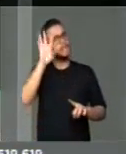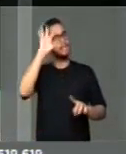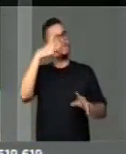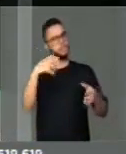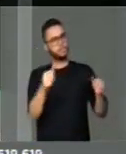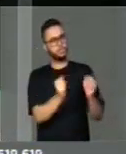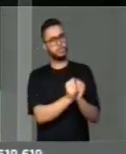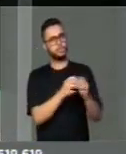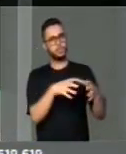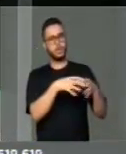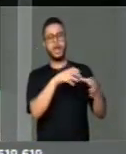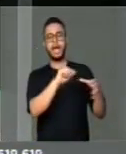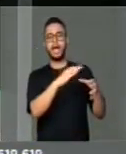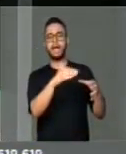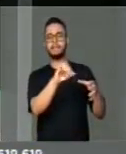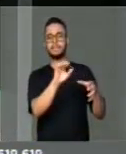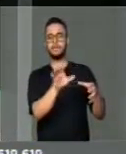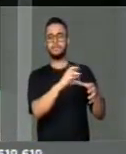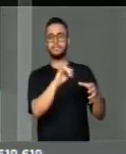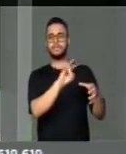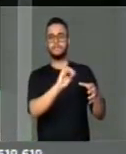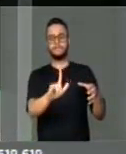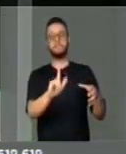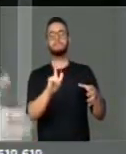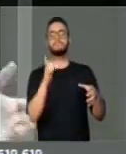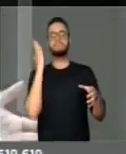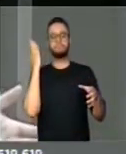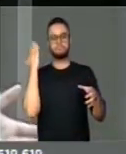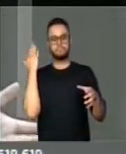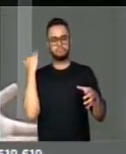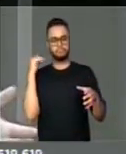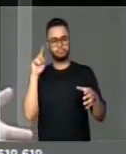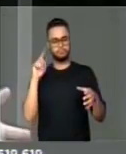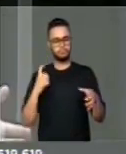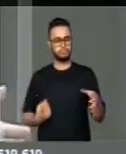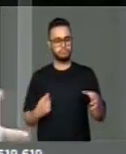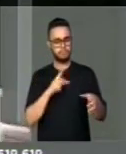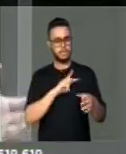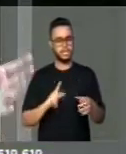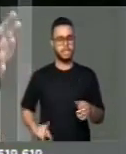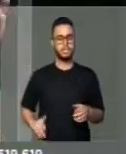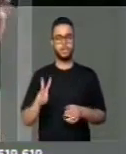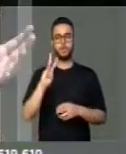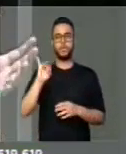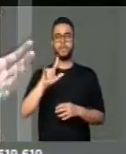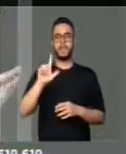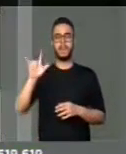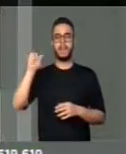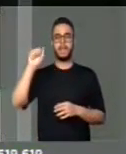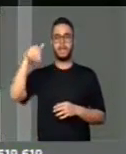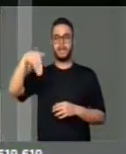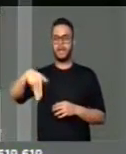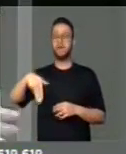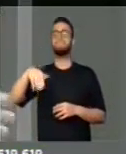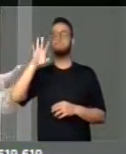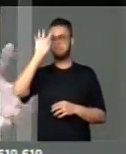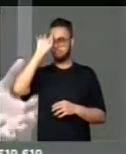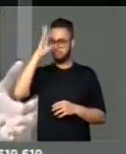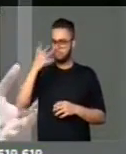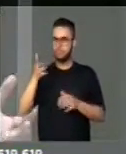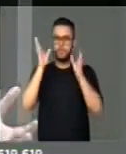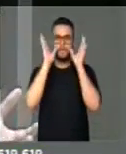na pessoa do ex-presidente William Guimarães, onde teve esse foco ambiental, onde teve essa